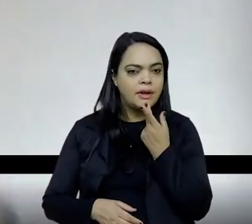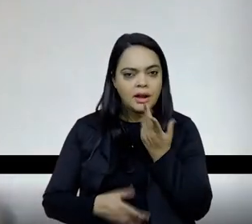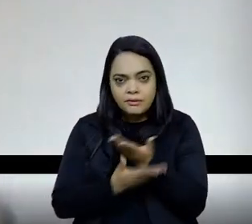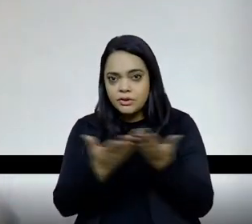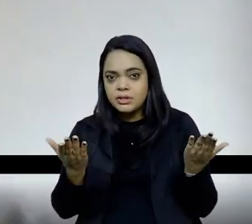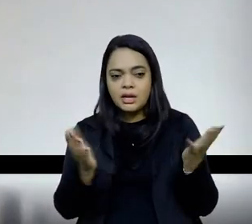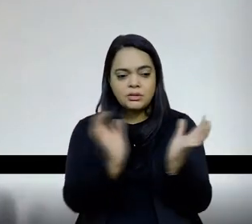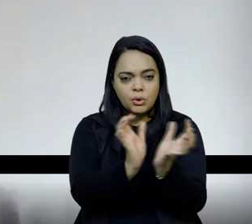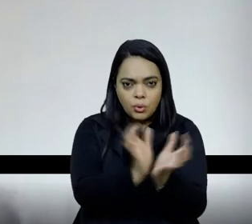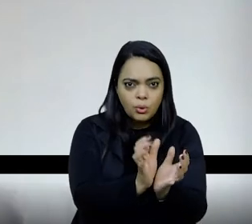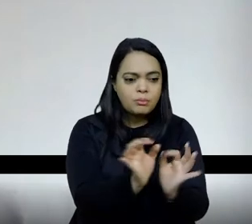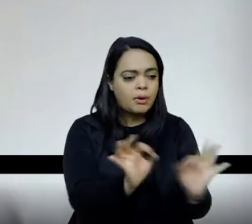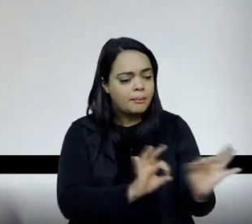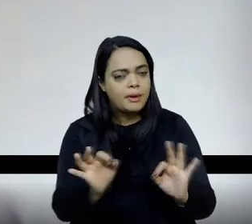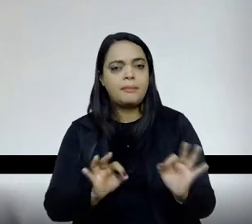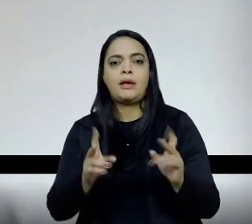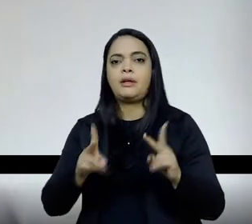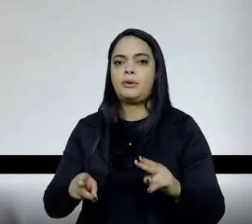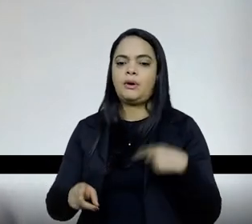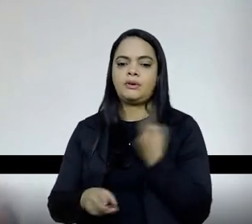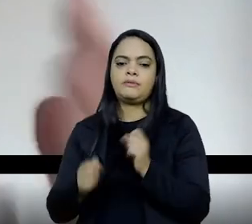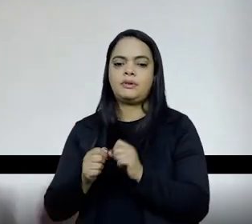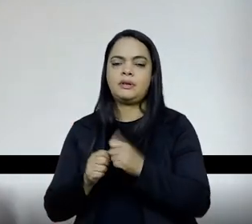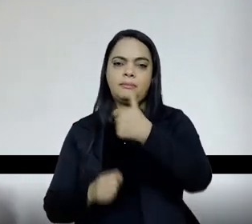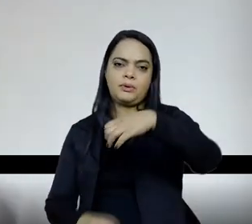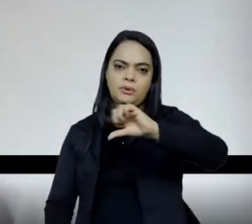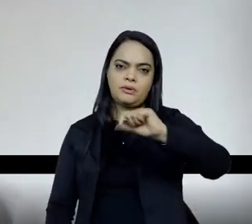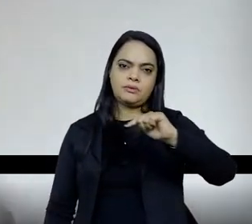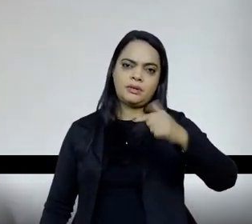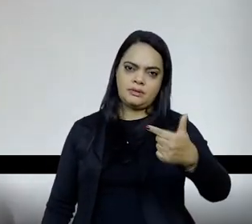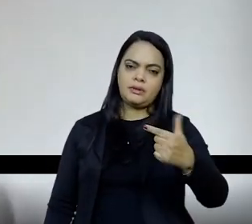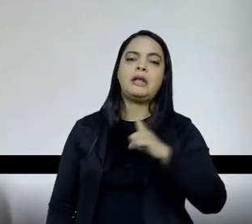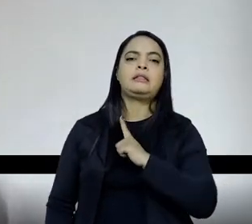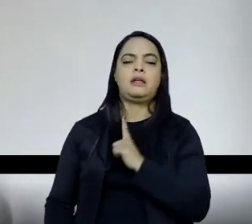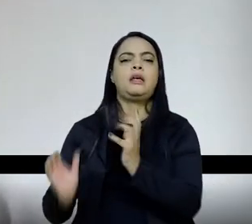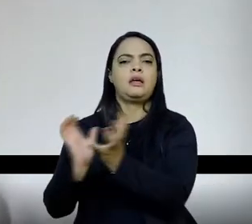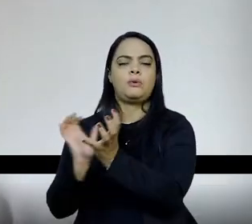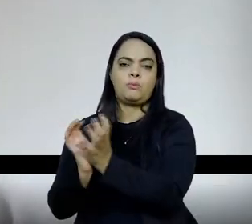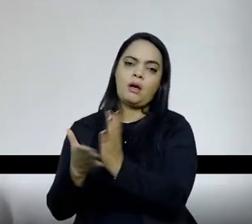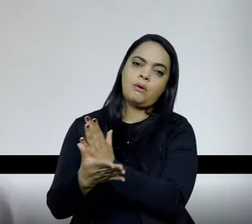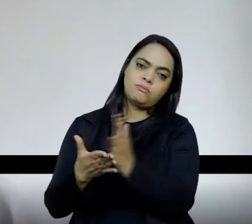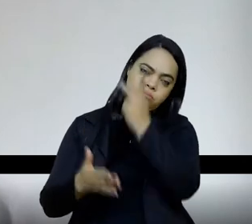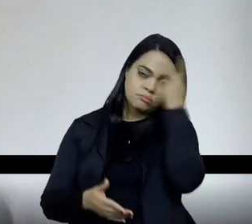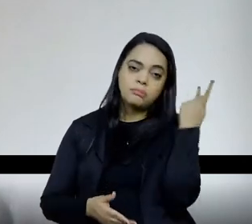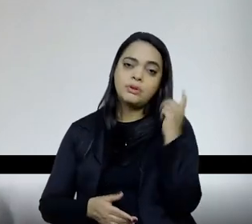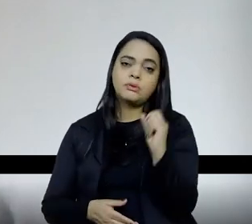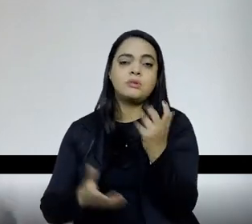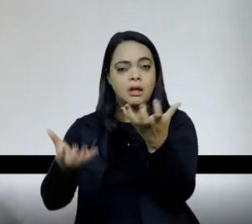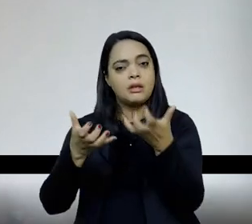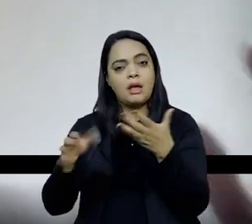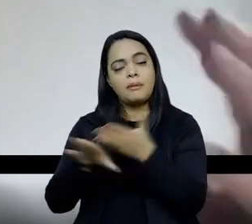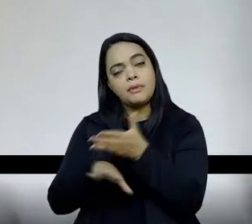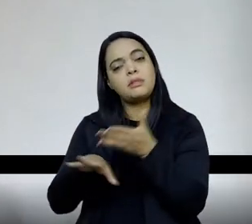para a gente como a gente está querendo fazer com 1972, tem umas, tem um grupo, tem algumas pessoas que trabalham com isso que querem